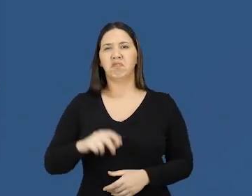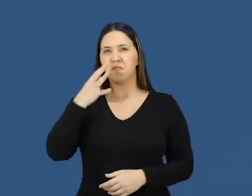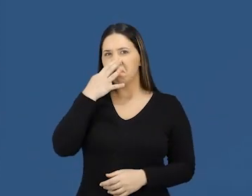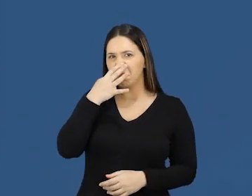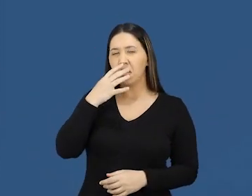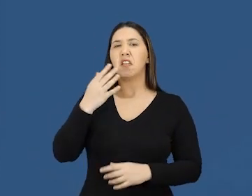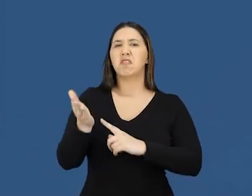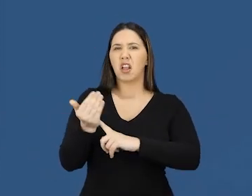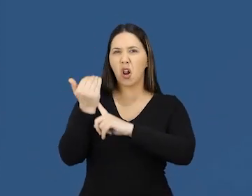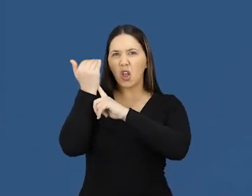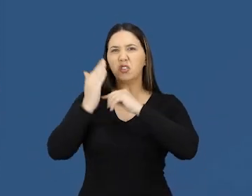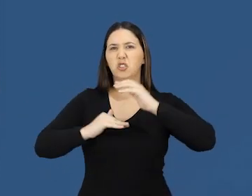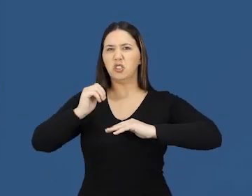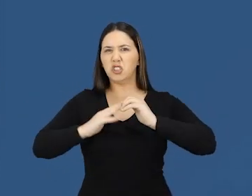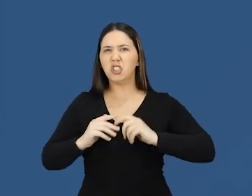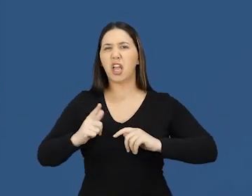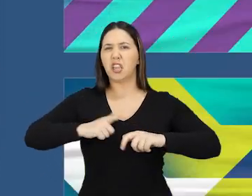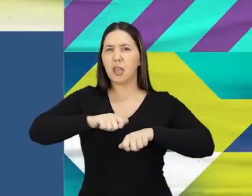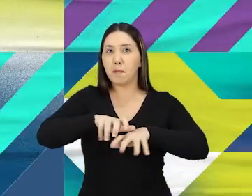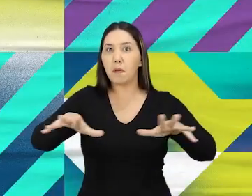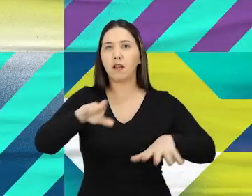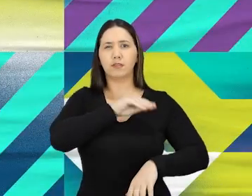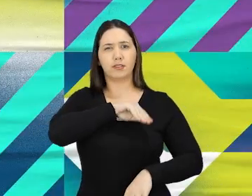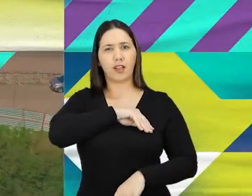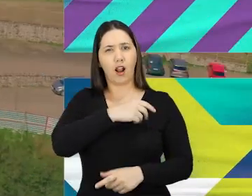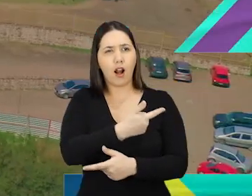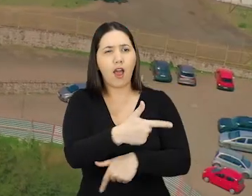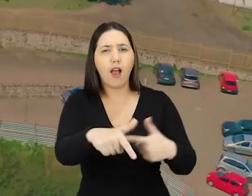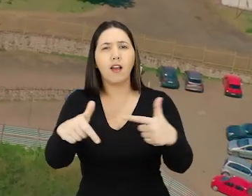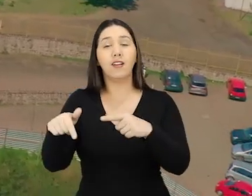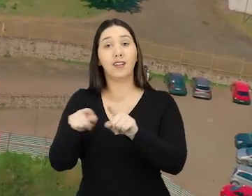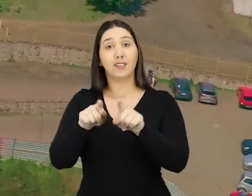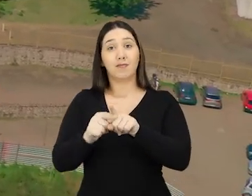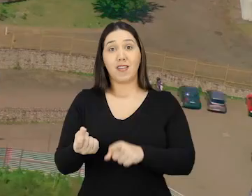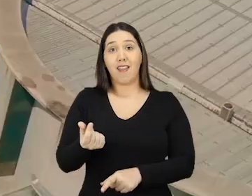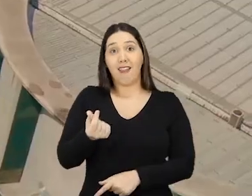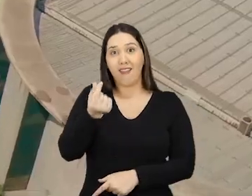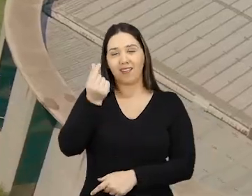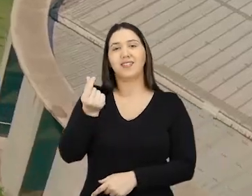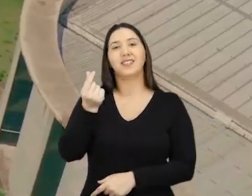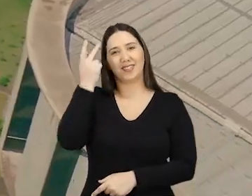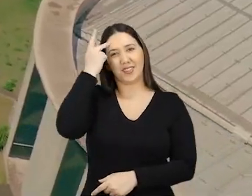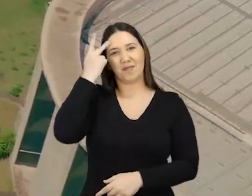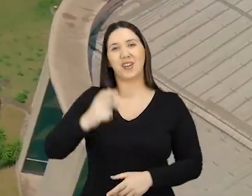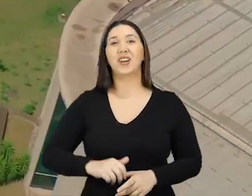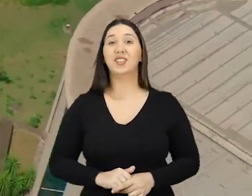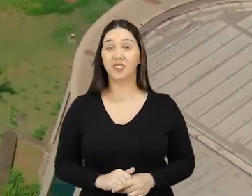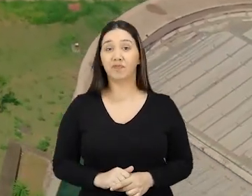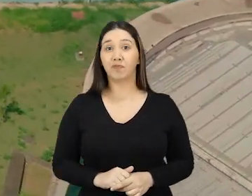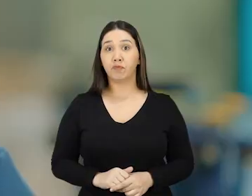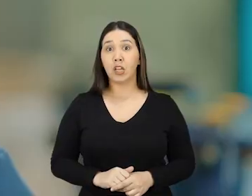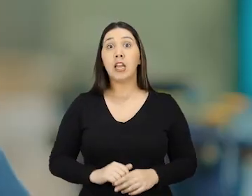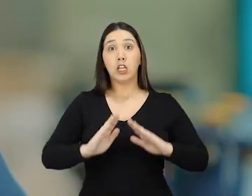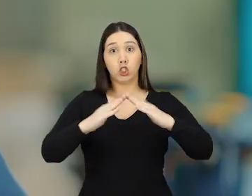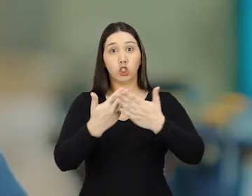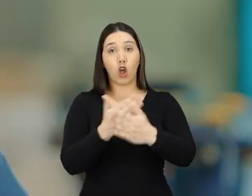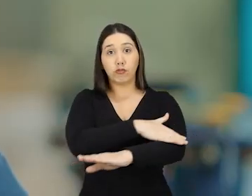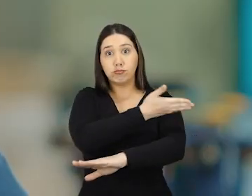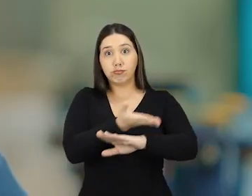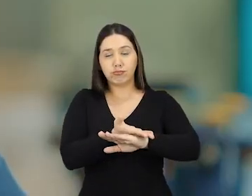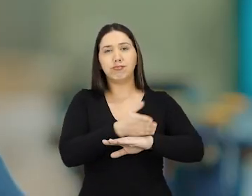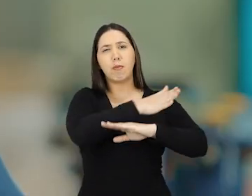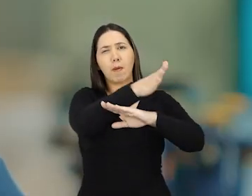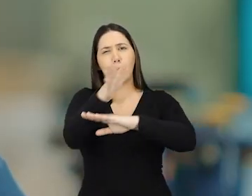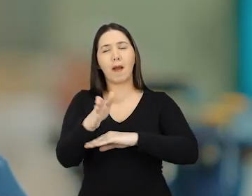distribuindo renda e gerando riquezas também para São Paulo. Além de ampliar as escolas de tempo integral em todo o interior, a gente criou